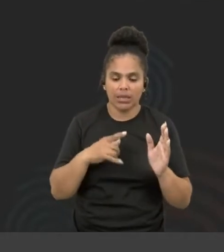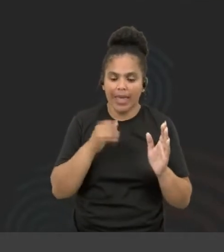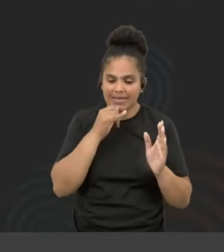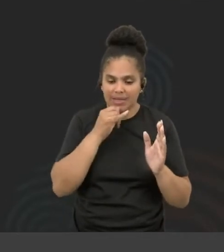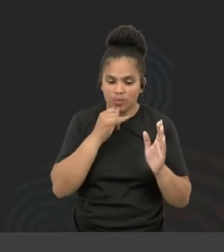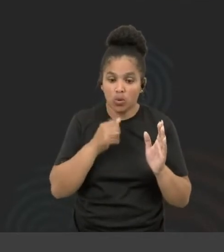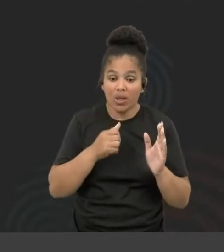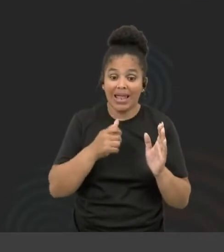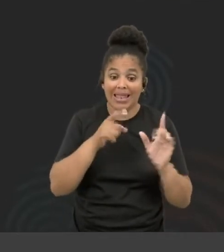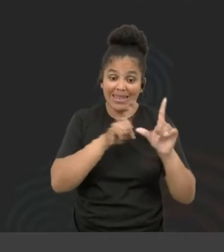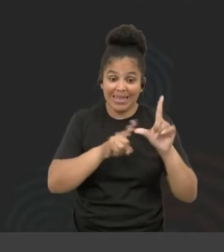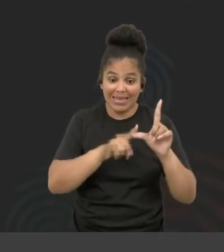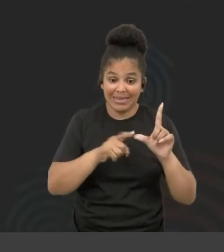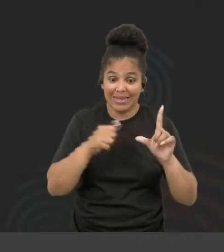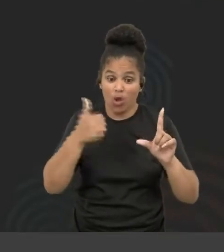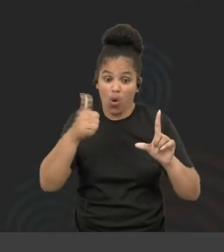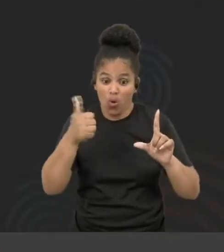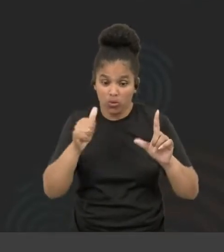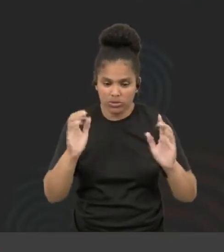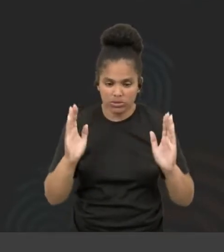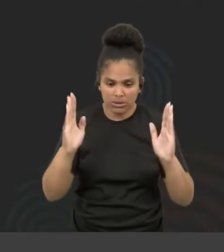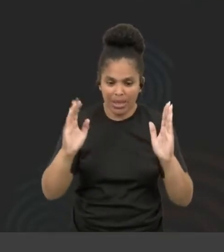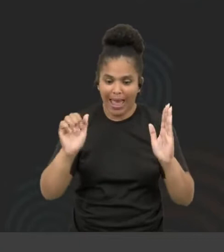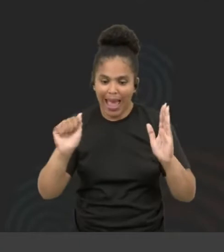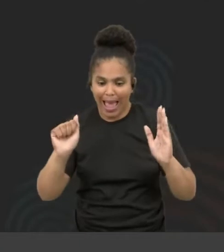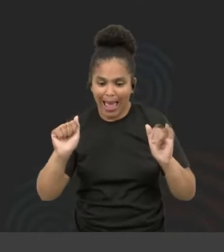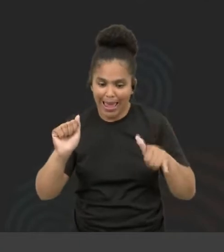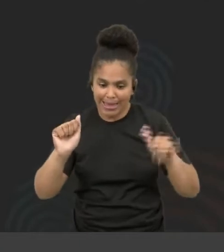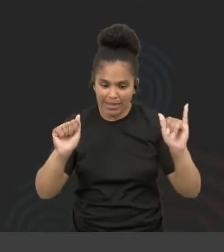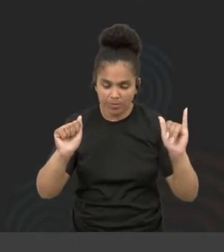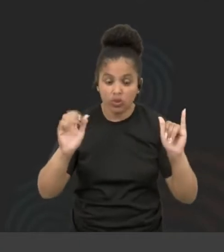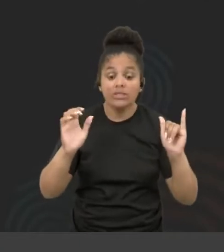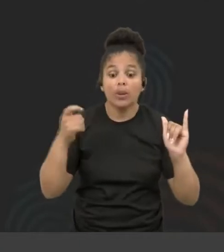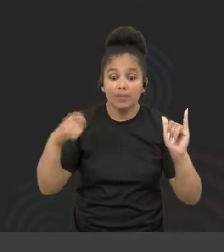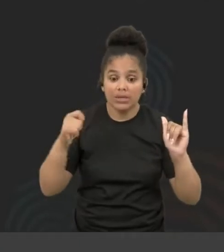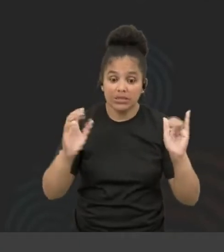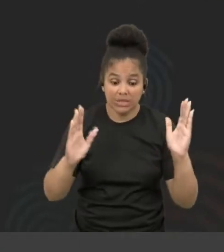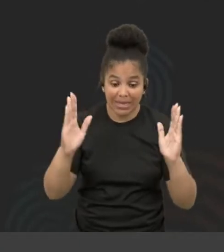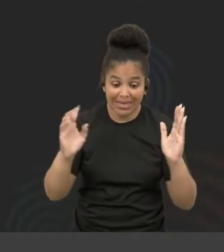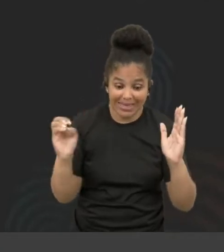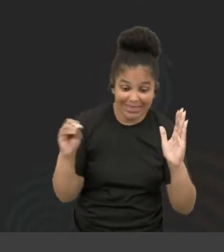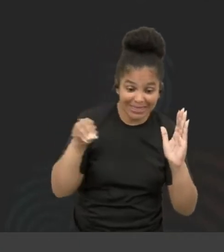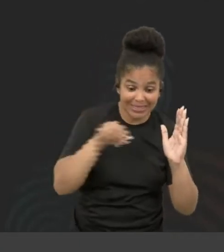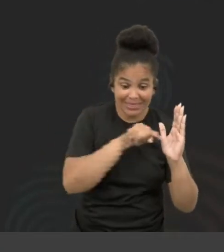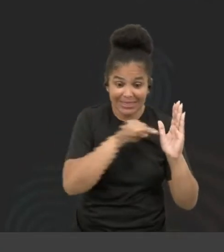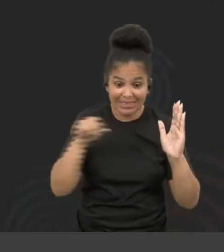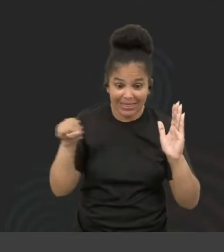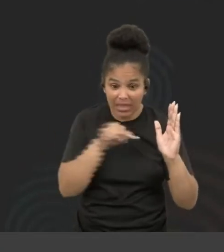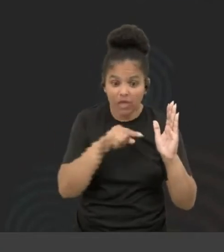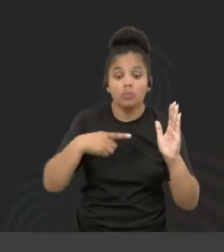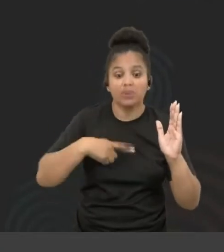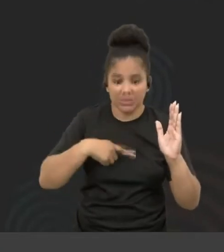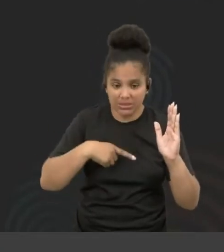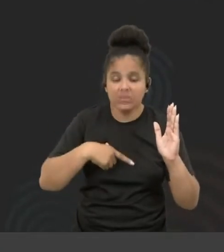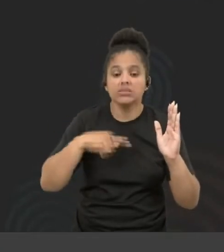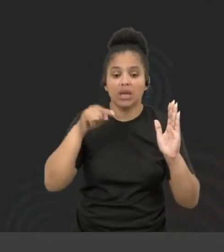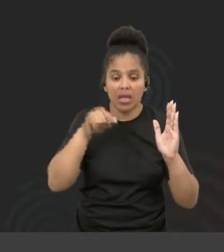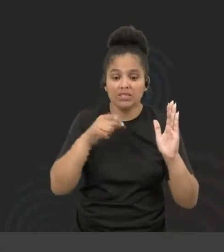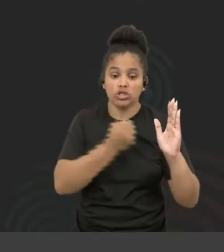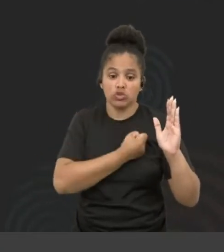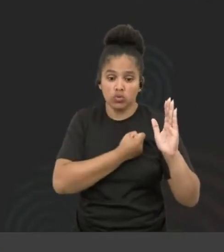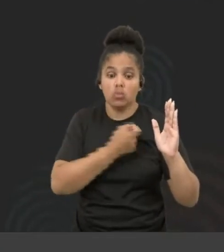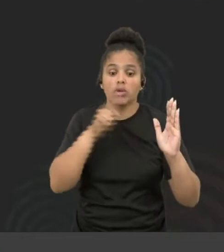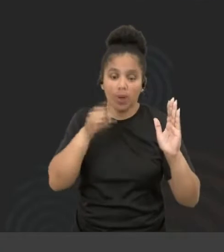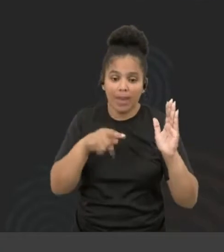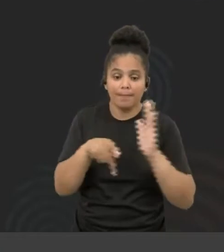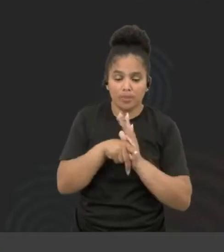o A do Y. E isso traz esse conceito de fazer junto e que precisa de pelo menos um e mais um, porque acessibilidade é sobre pessoas.